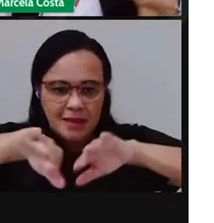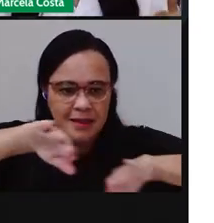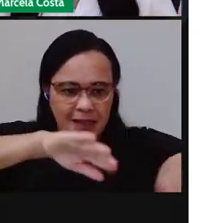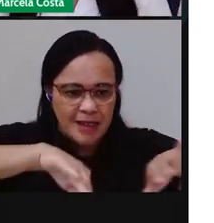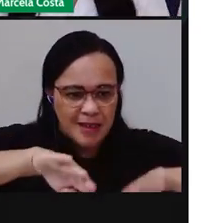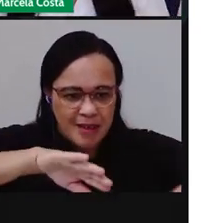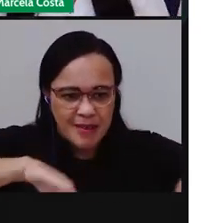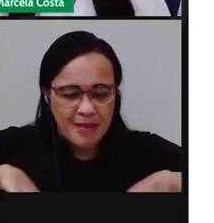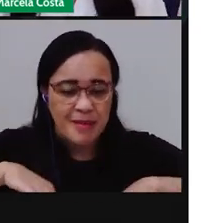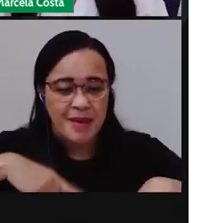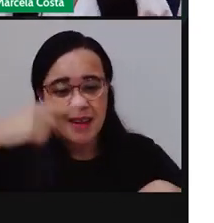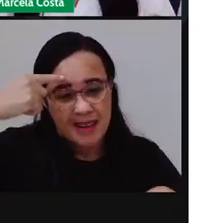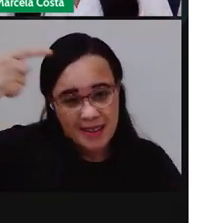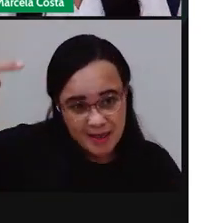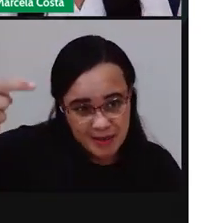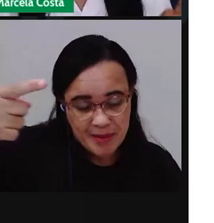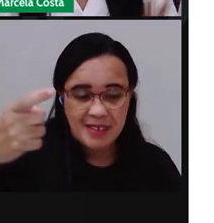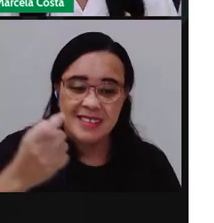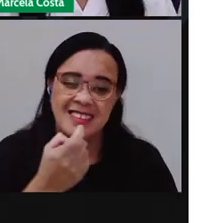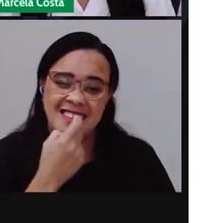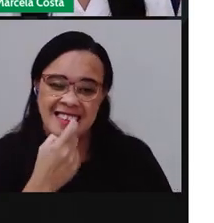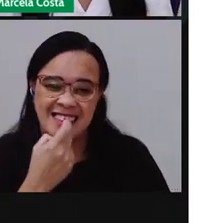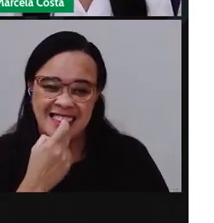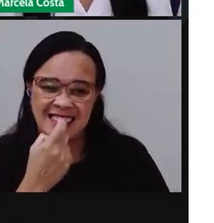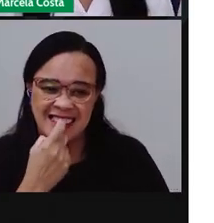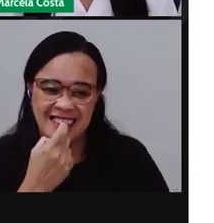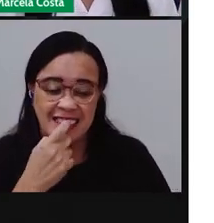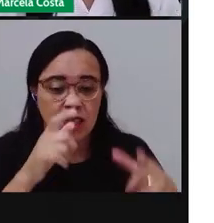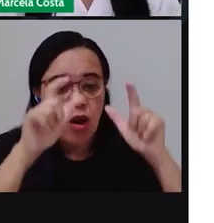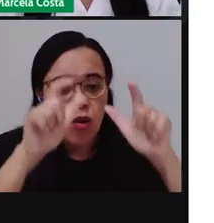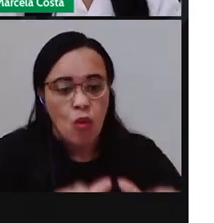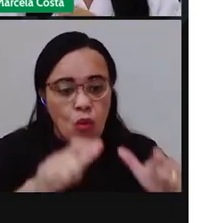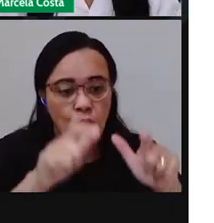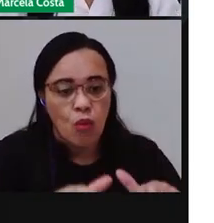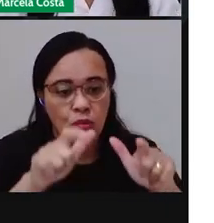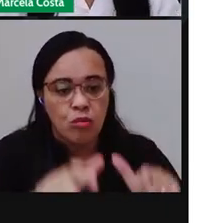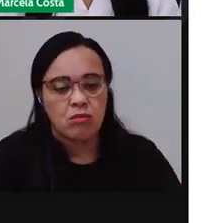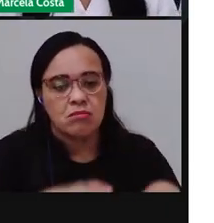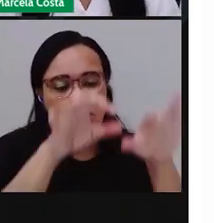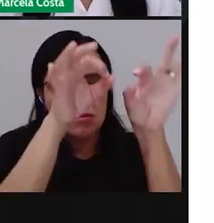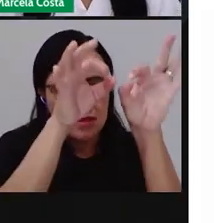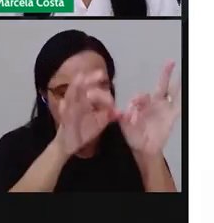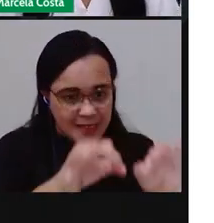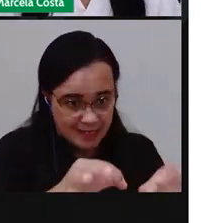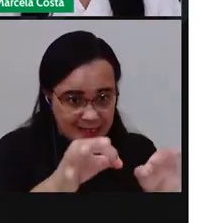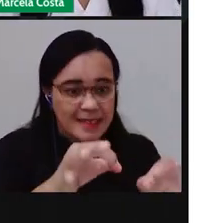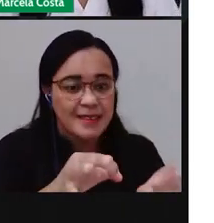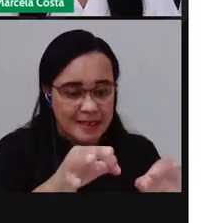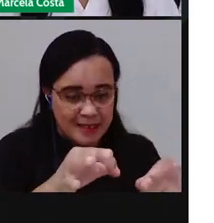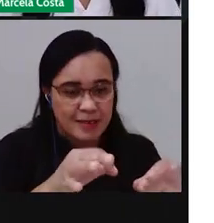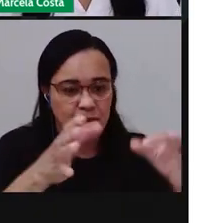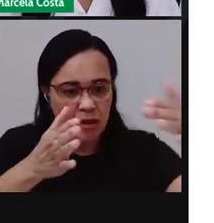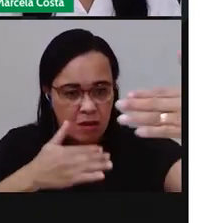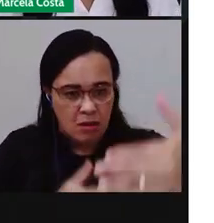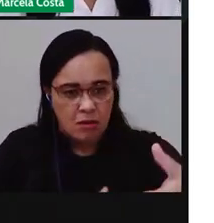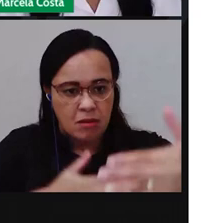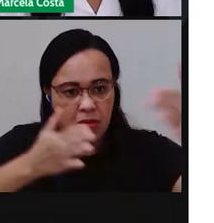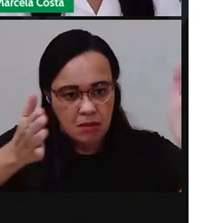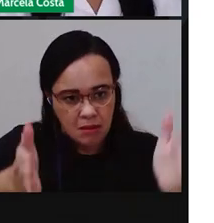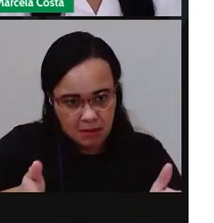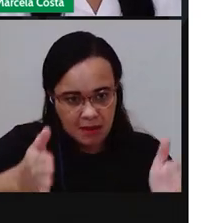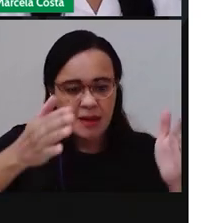o plástico a gente pode separar ali em um recipiente diferente, numa caixa, numa lixeira